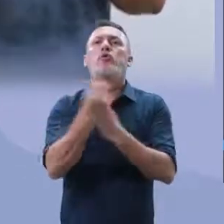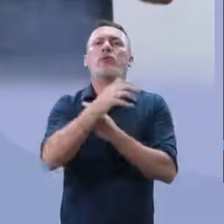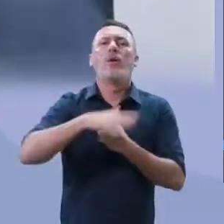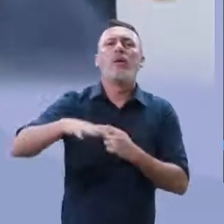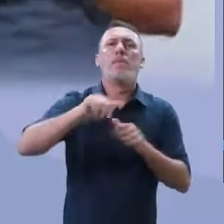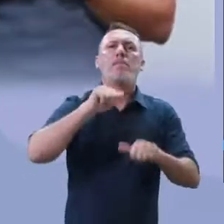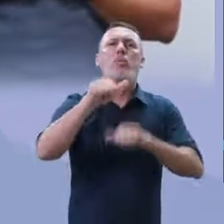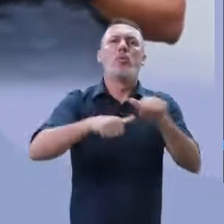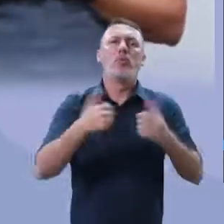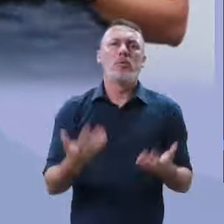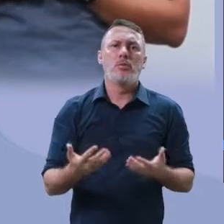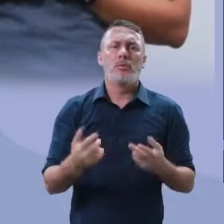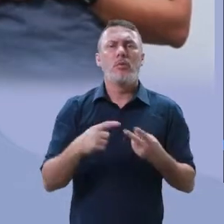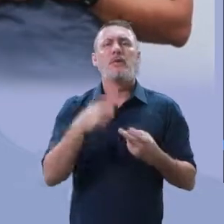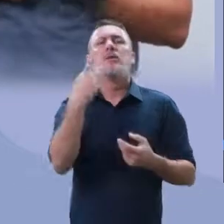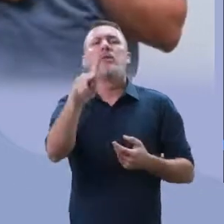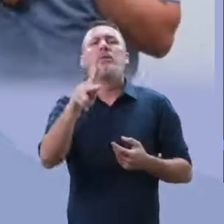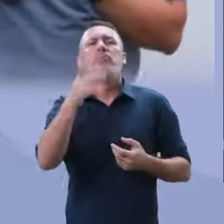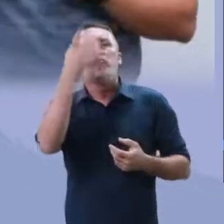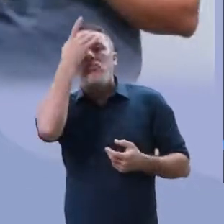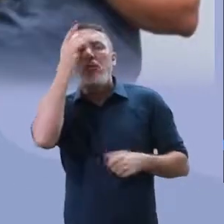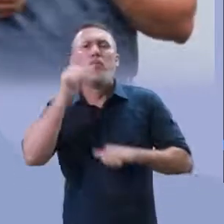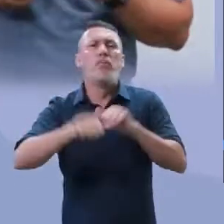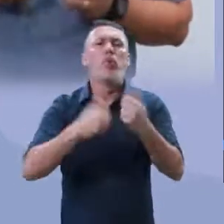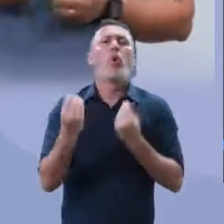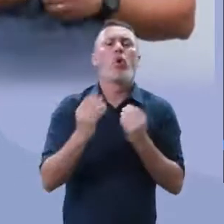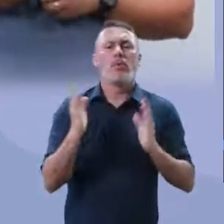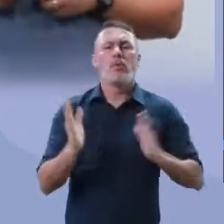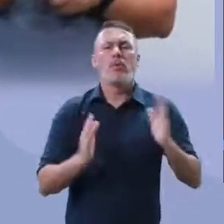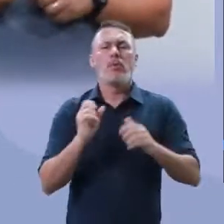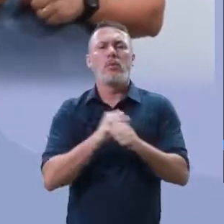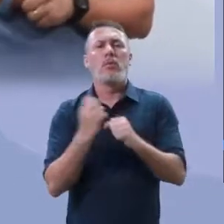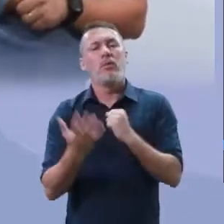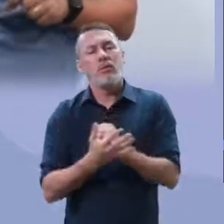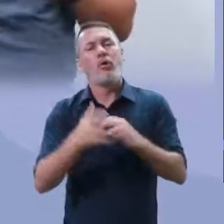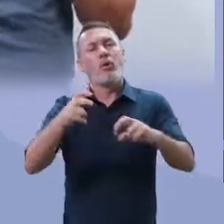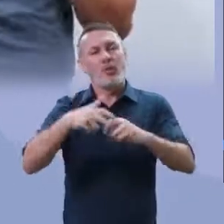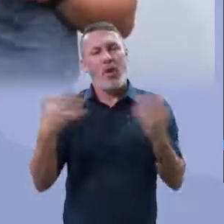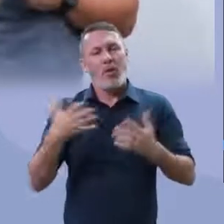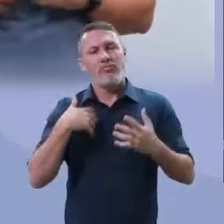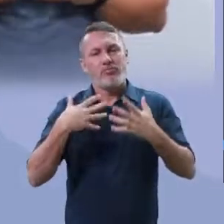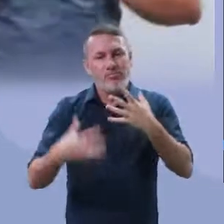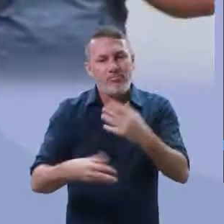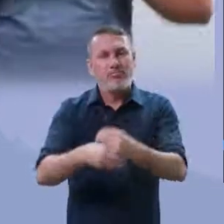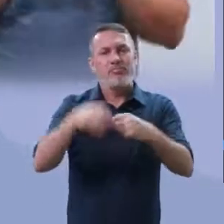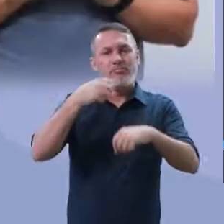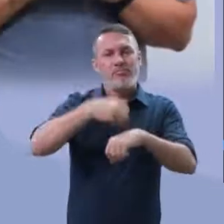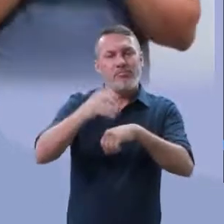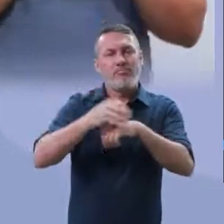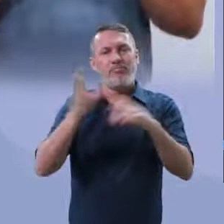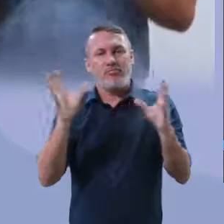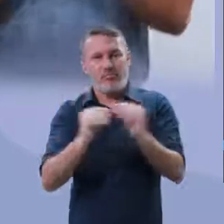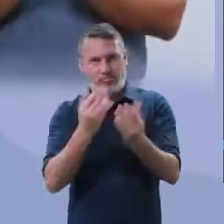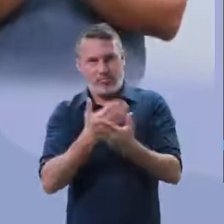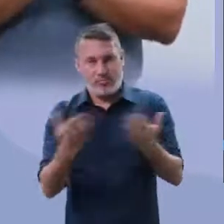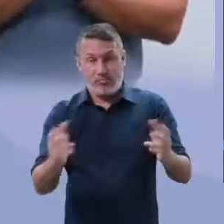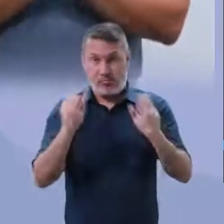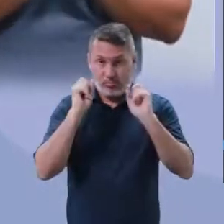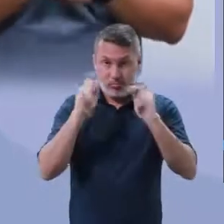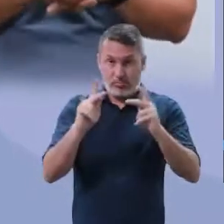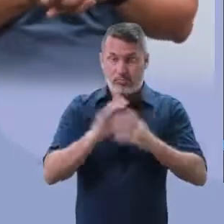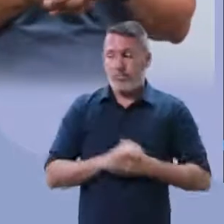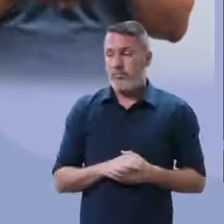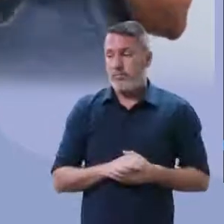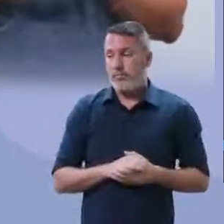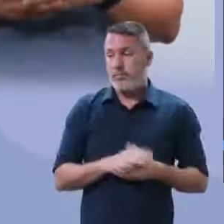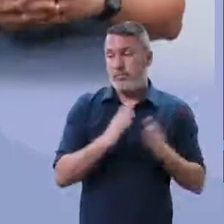se reinventou nesse período de pandemia? E é isso que nós vamos conversar um pouquinho nessas aulas. Beleza? Primeiro aspecto que